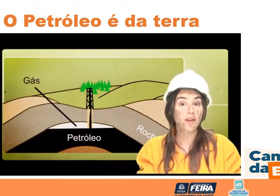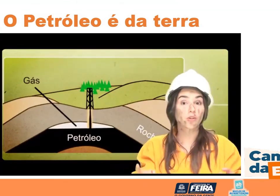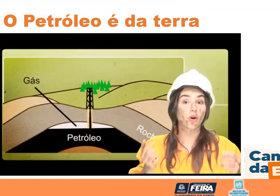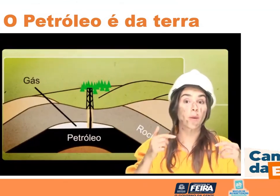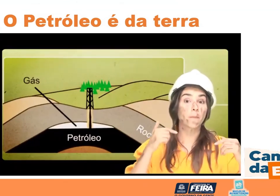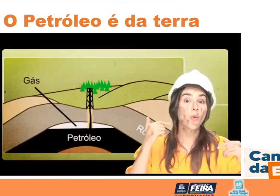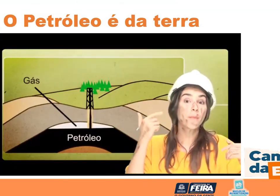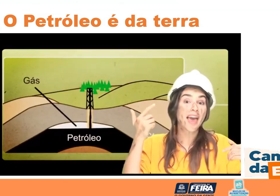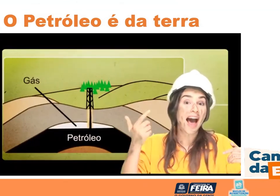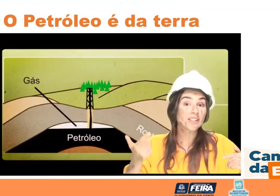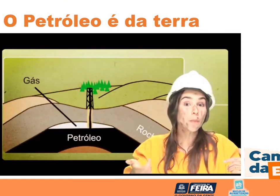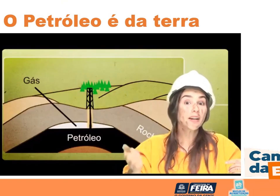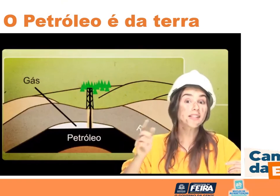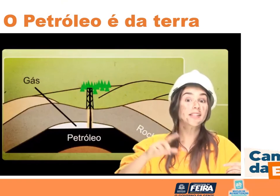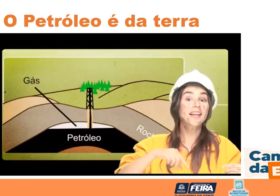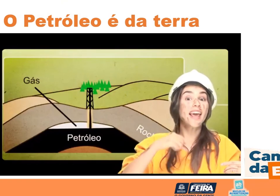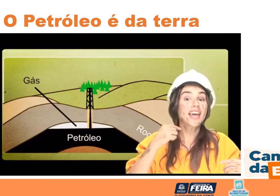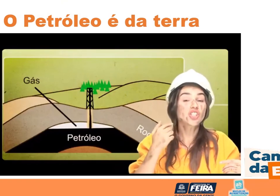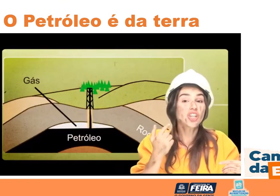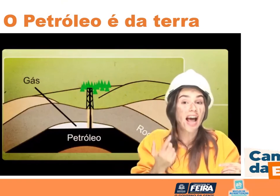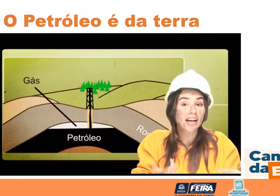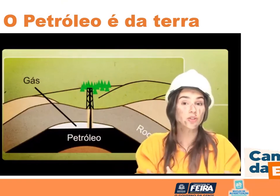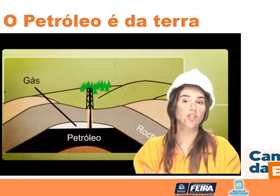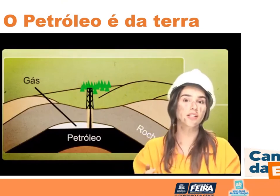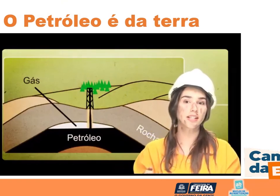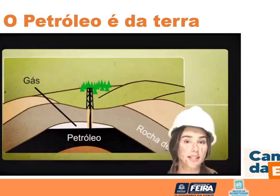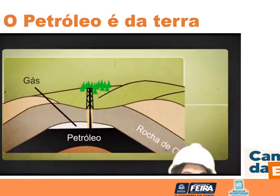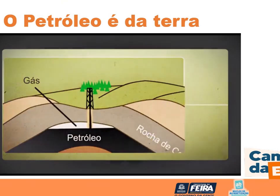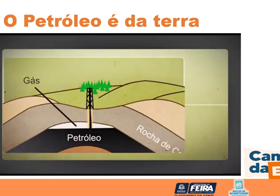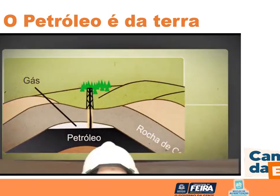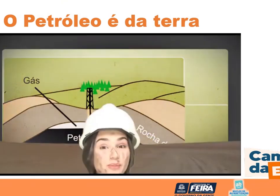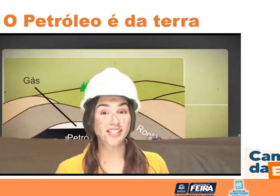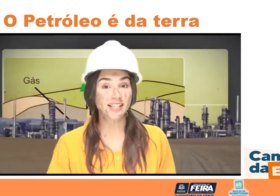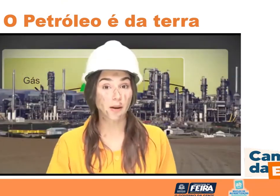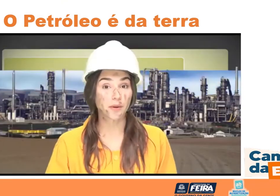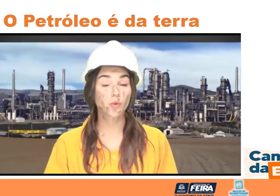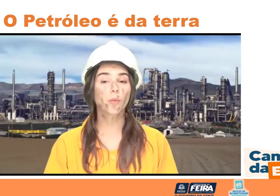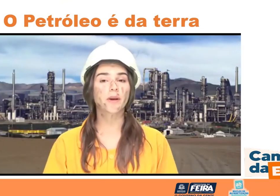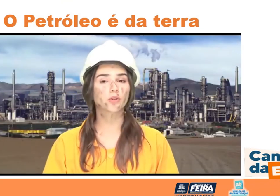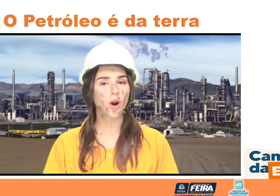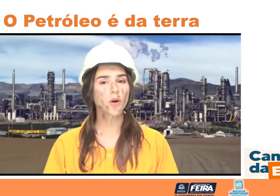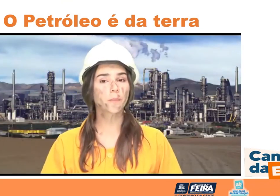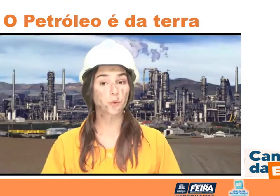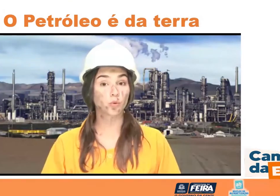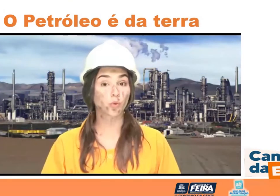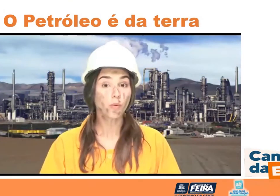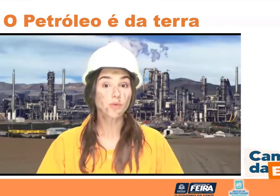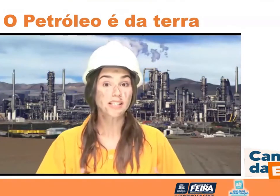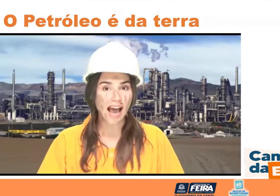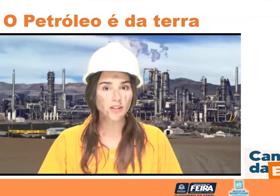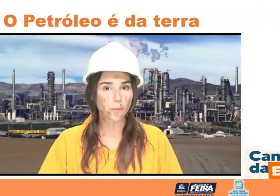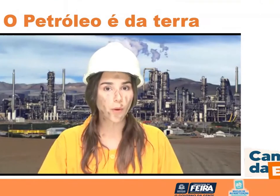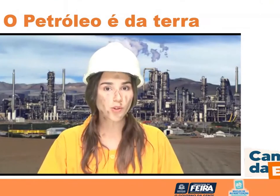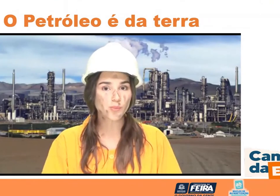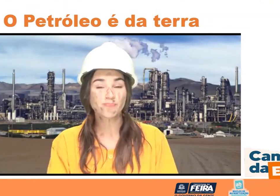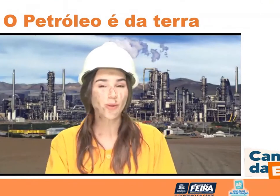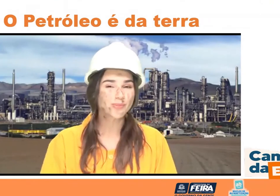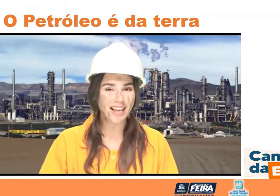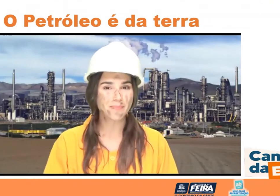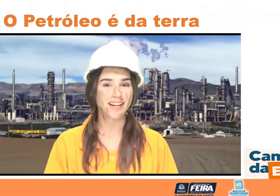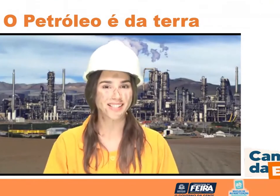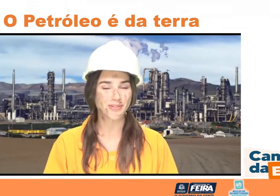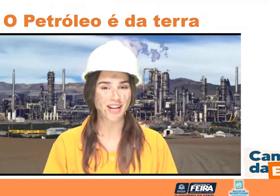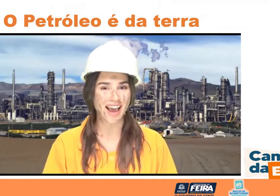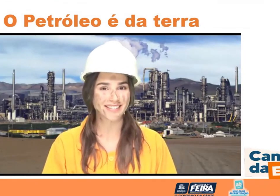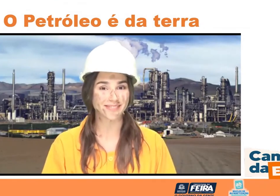gases, o petróleo é bombeado para ser retirado da jazida. Mas vocês sabiam que o petróleo bruto, como sai do poço,